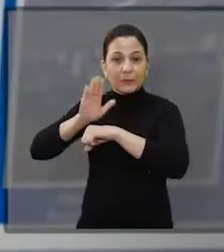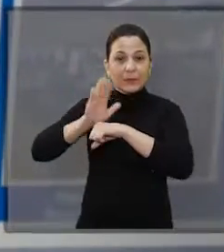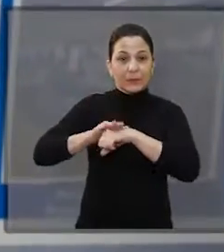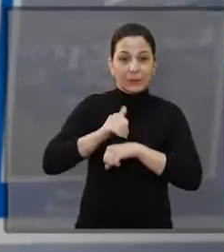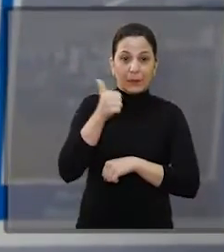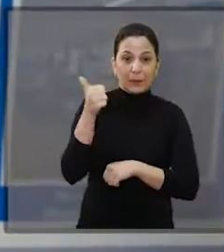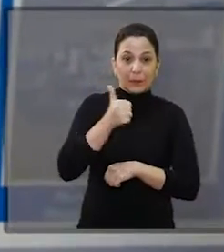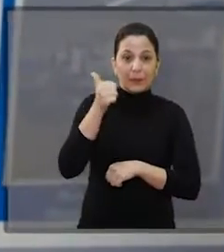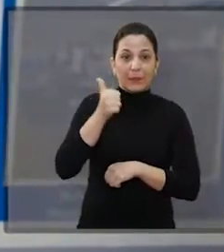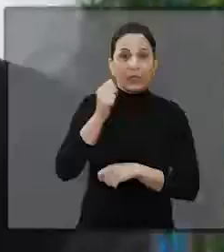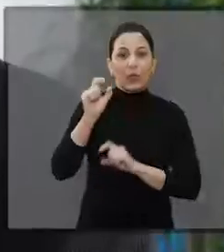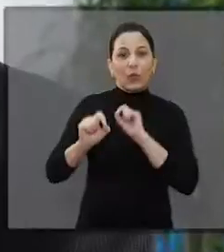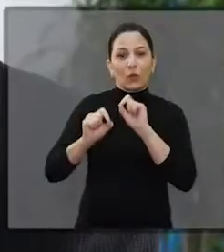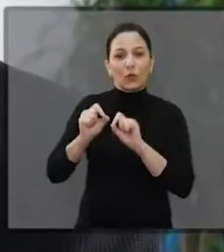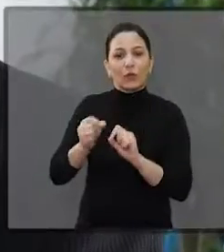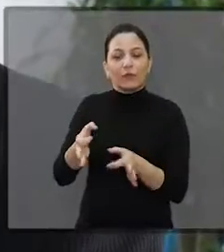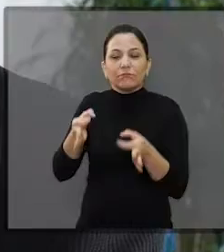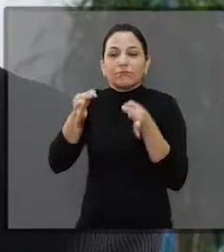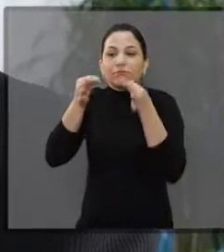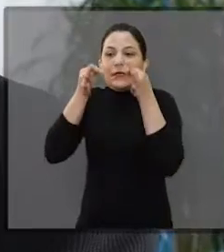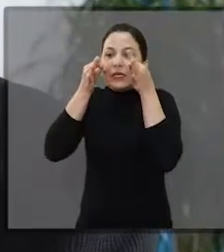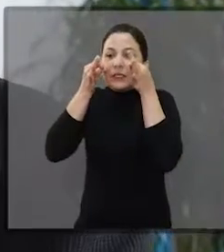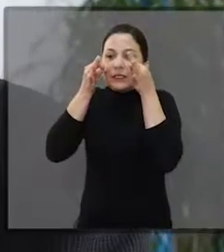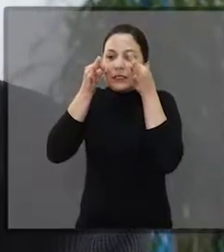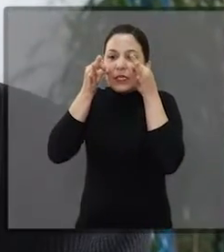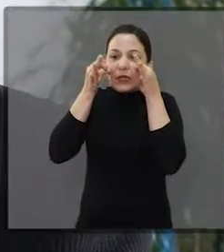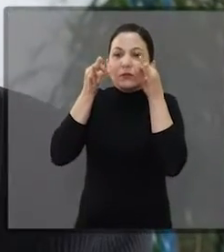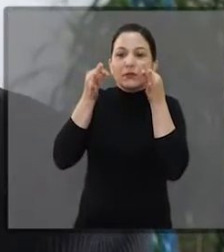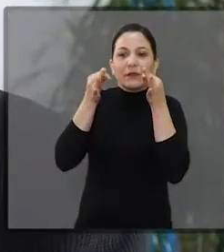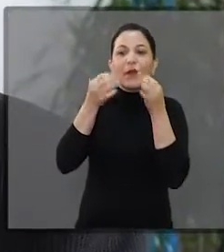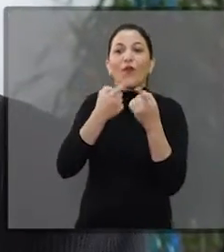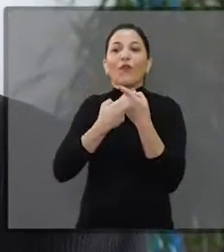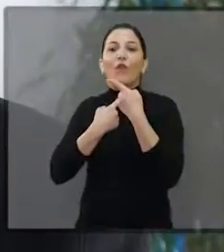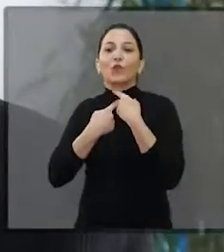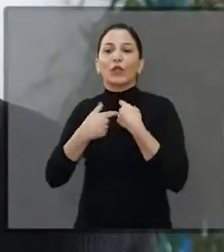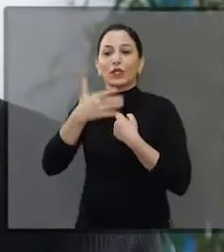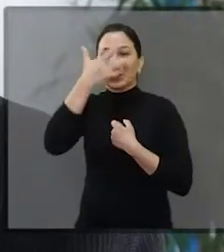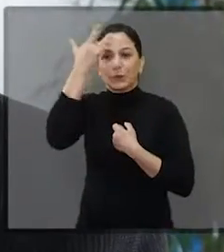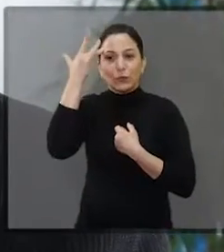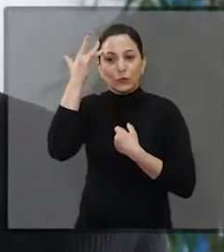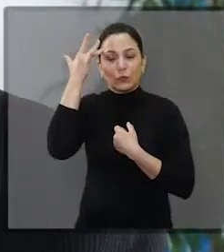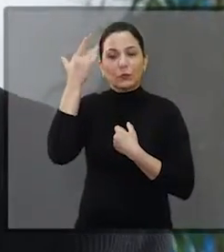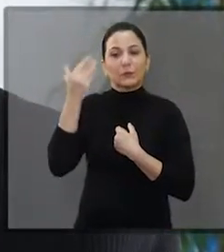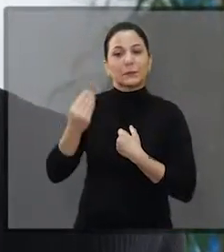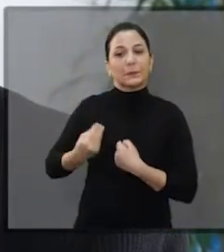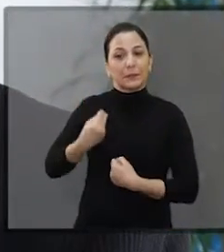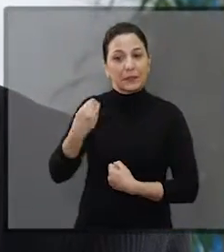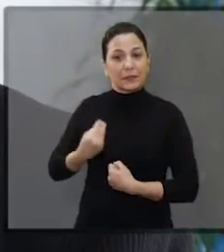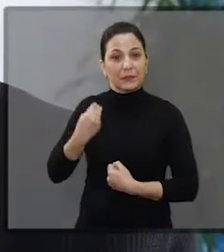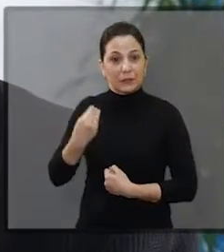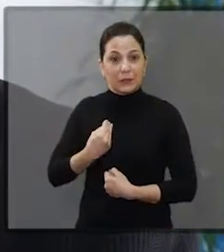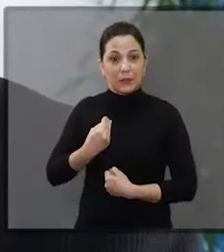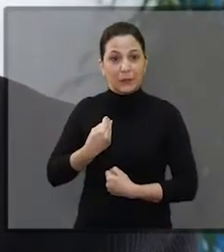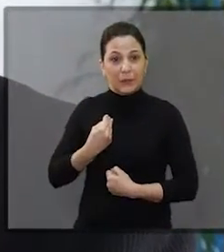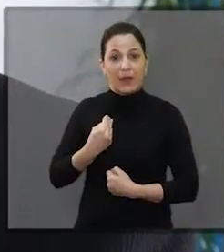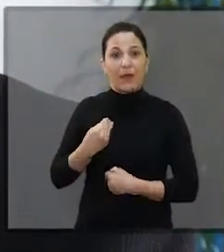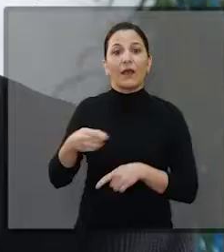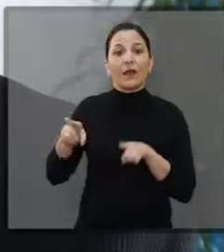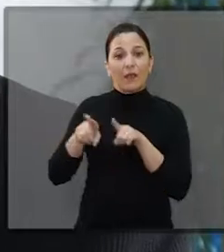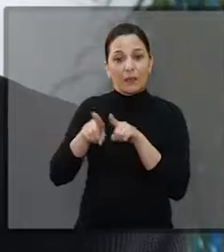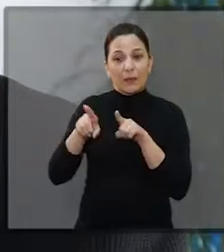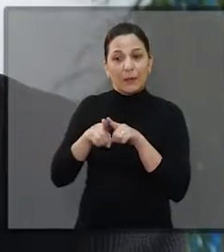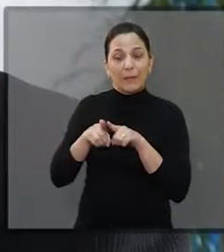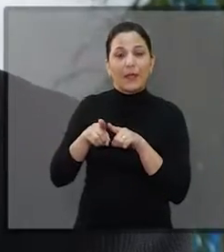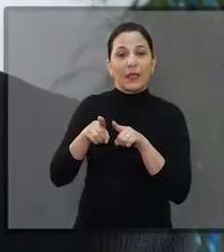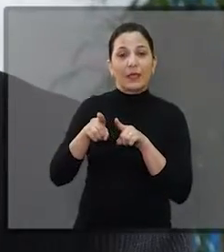primeira. A primeira jornada foi o que chamou os outros parceiros a virem e também a querer